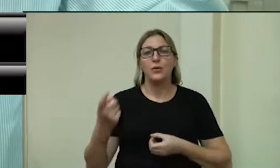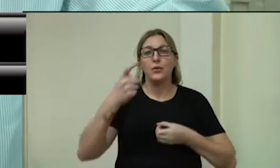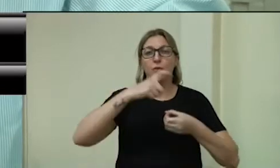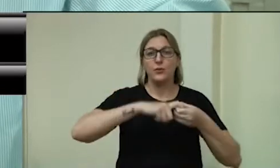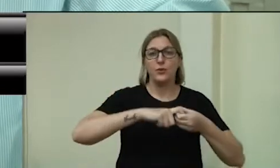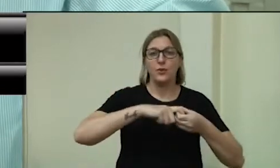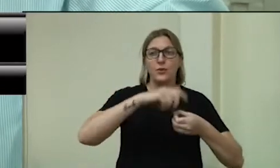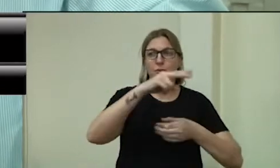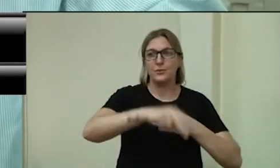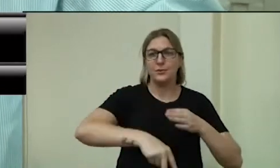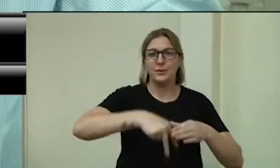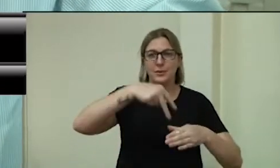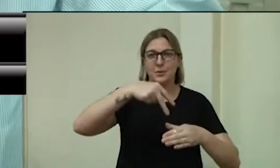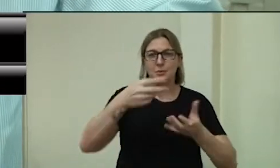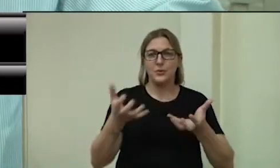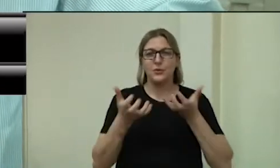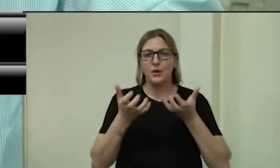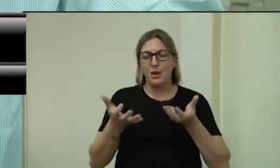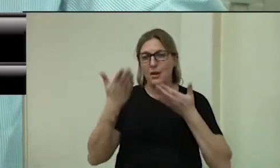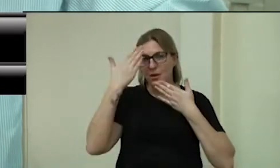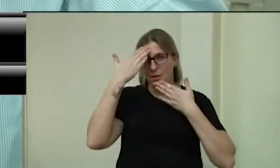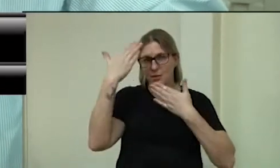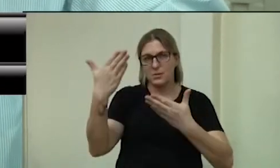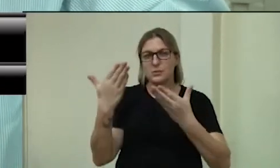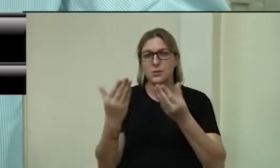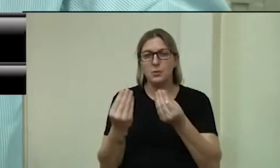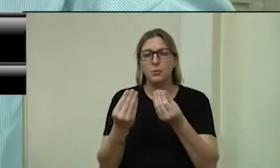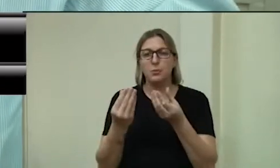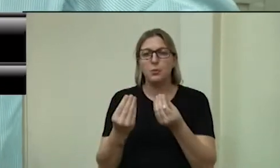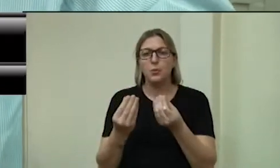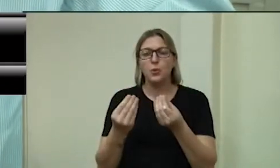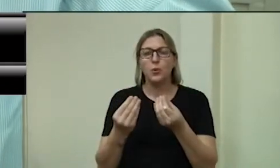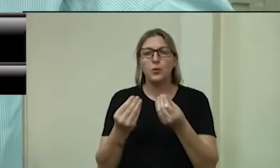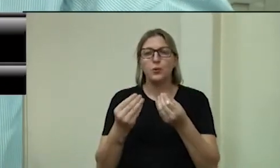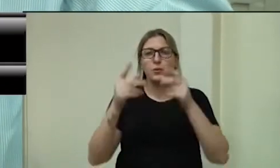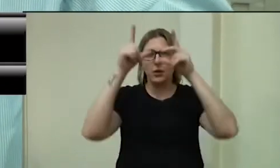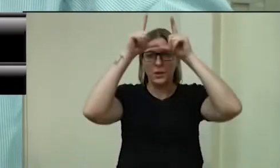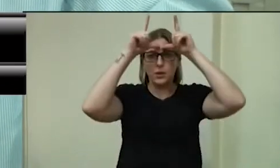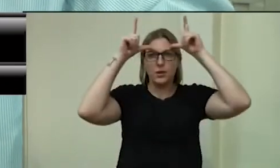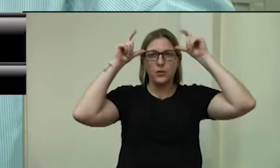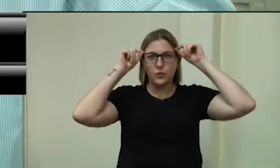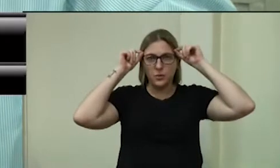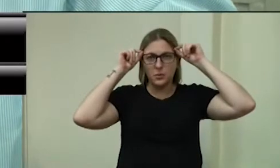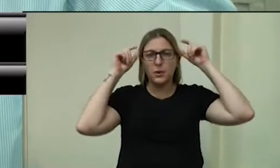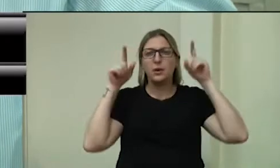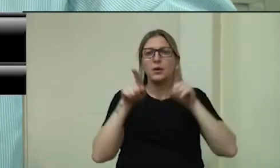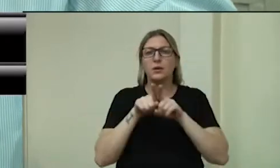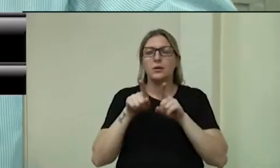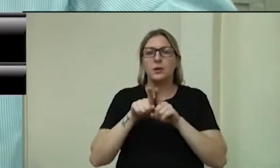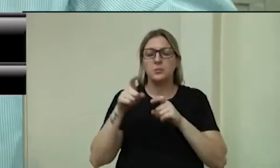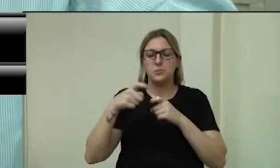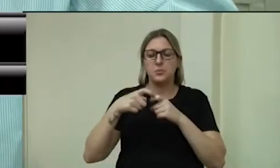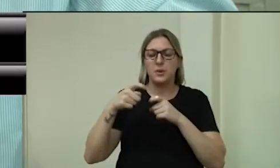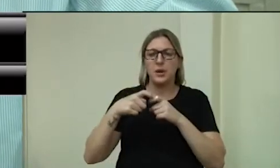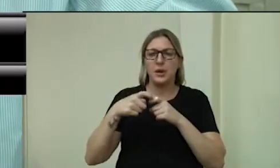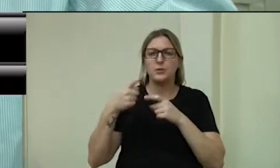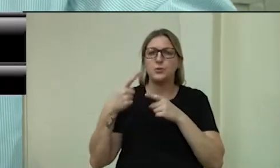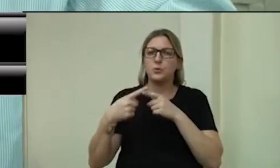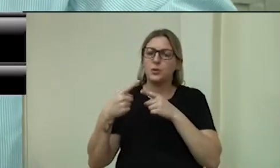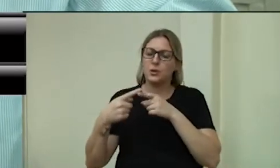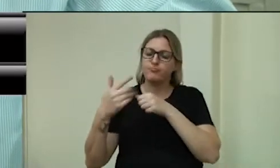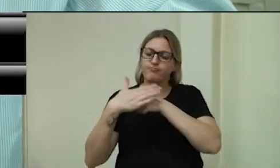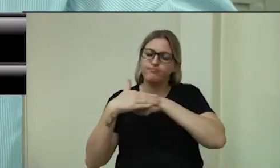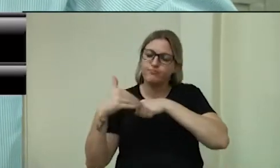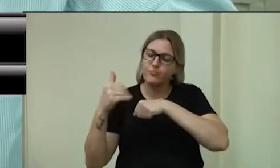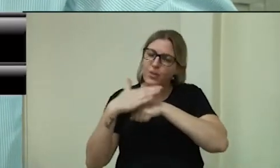e quero agradecer muitas enfermeiras, médicos, que, com o carinho, que eles fazem com tantas